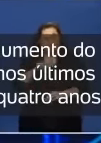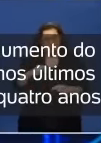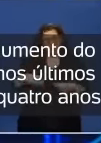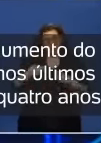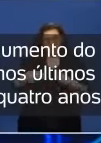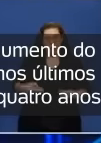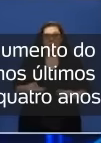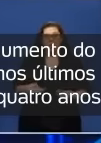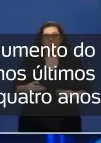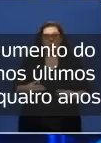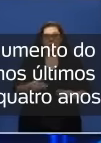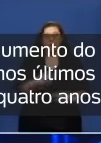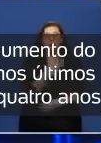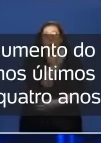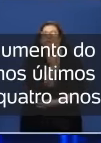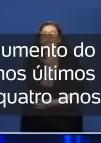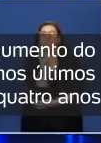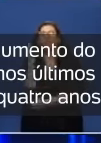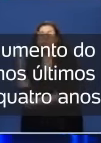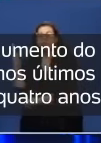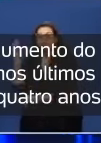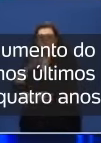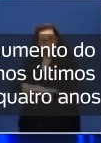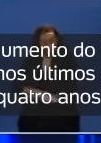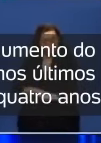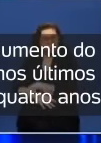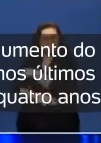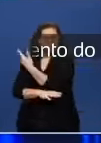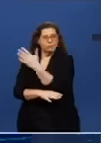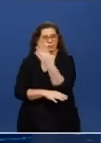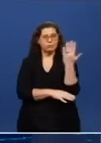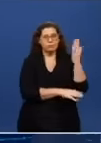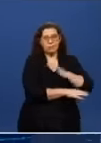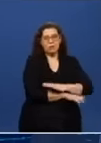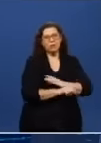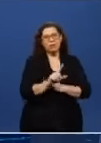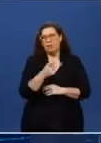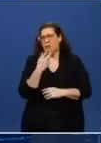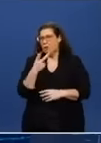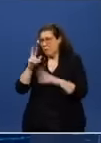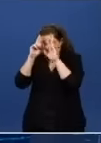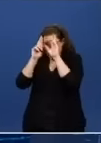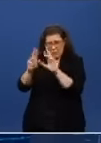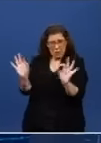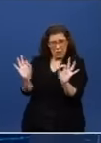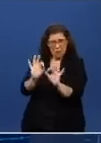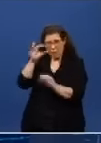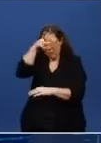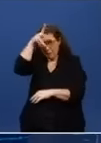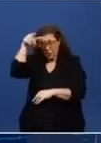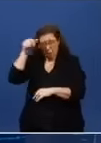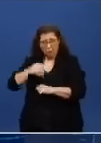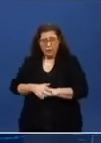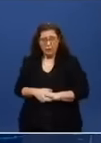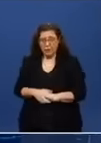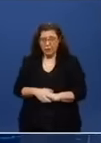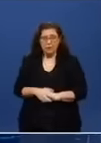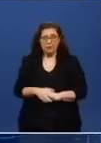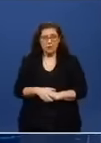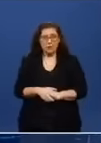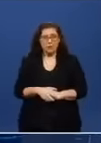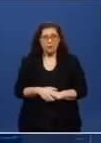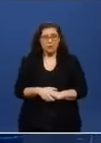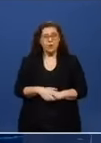que desmatava tudo e dizia que era para abrir a canção, para entrar boiada. Você não teve o menor respeito pela Amazônia? O menor respeito.